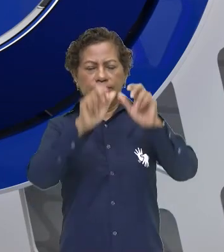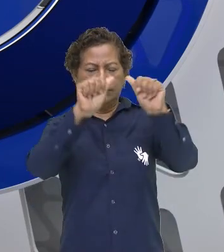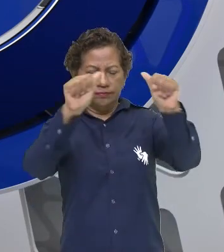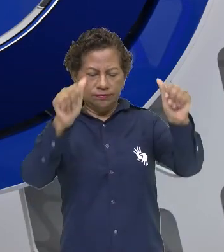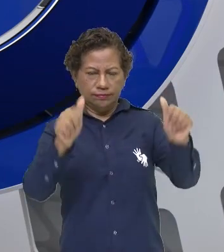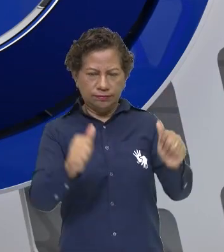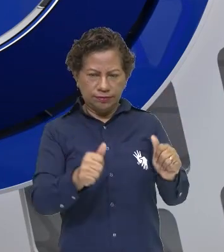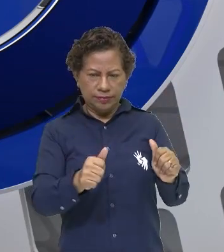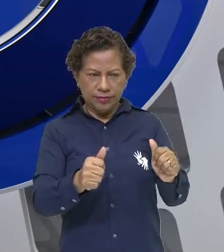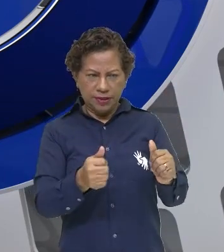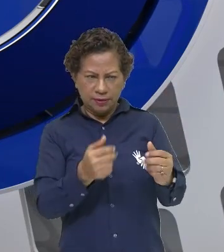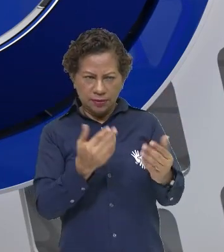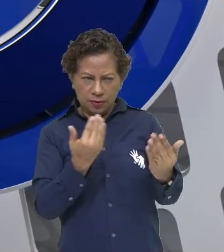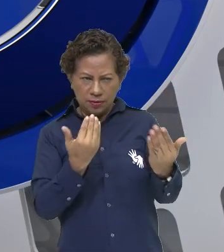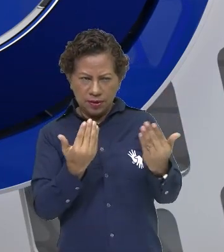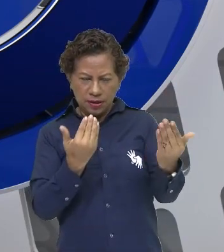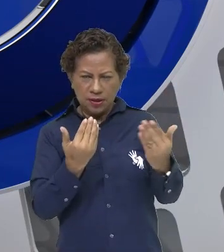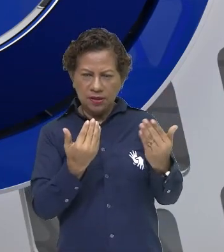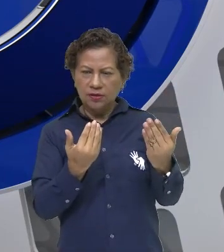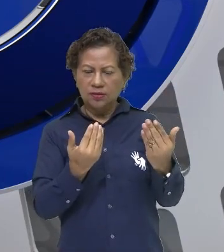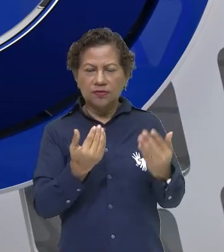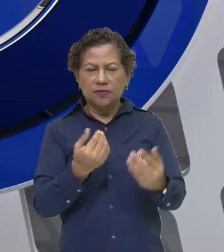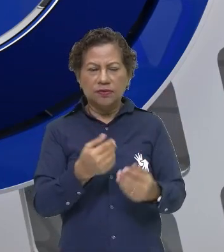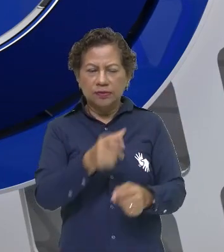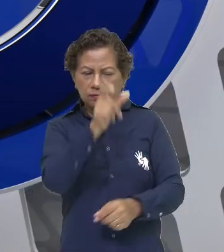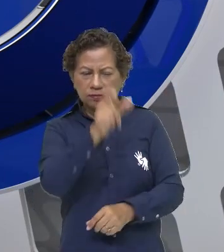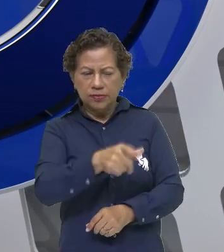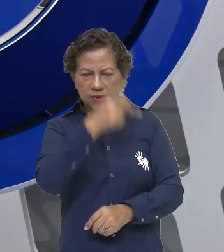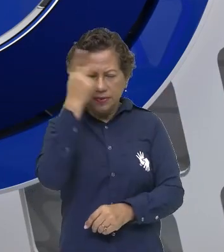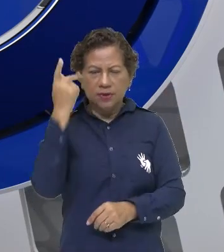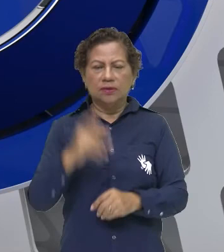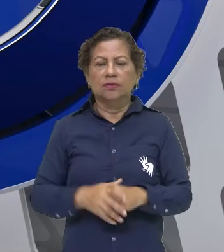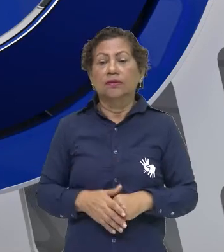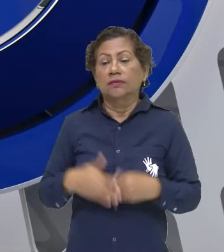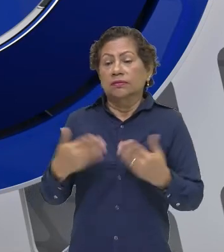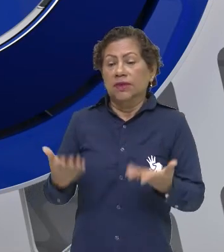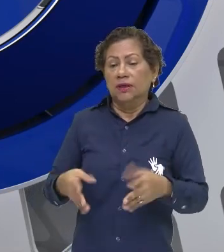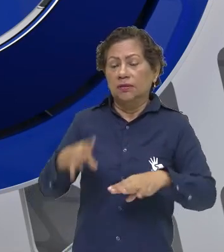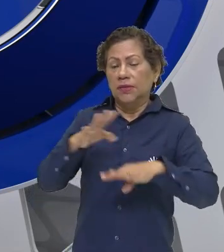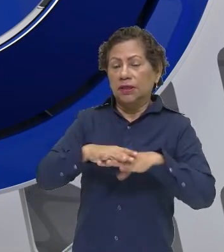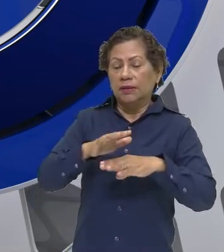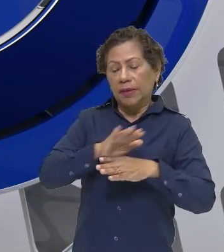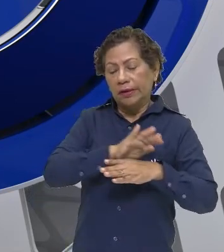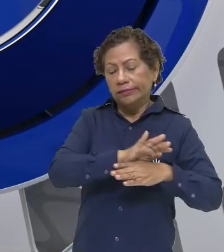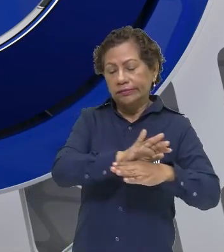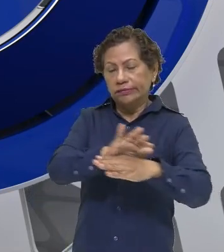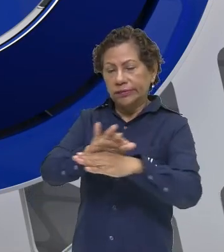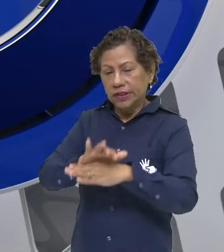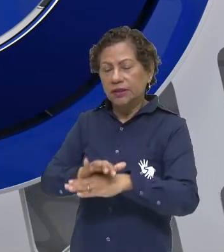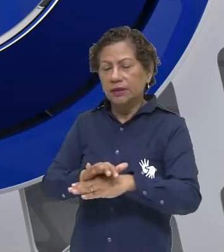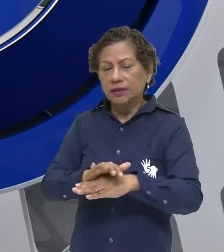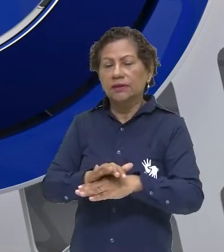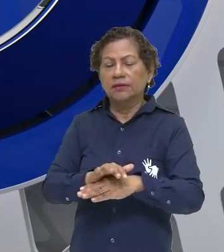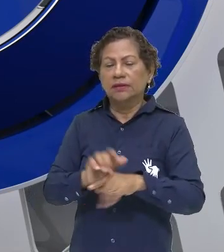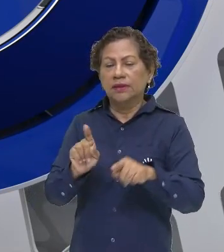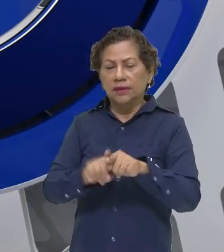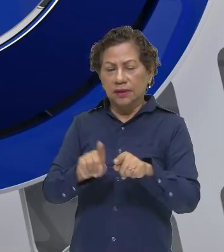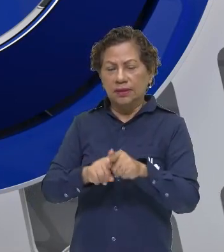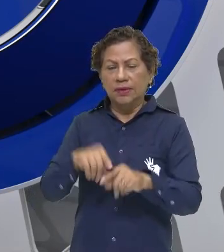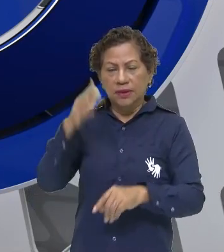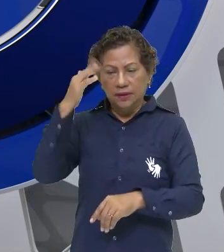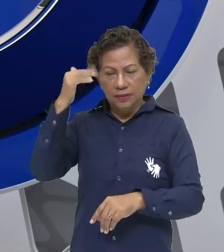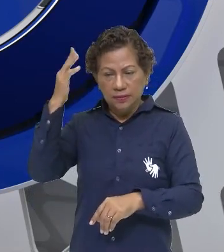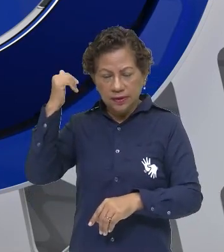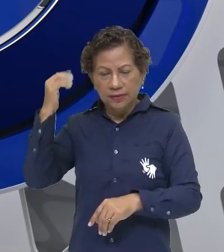auxiliando mais uma vez a arte lá no Renascimento. A matemática auxiliando os artistas naquele momento do